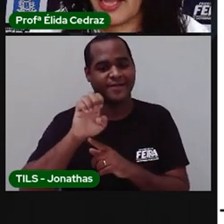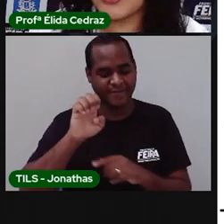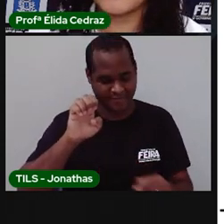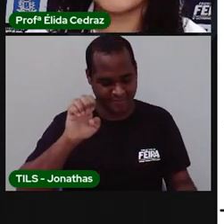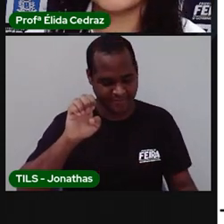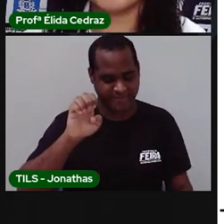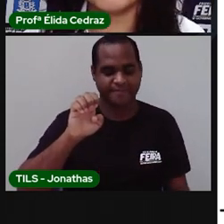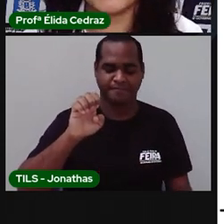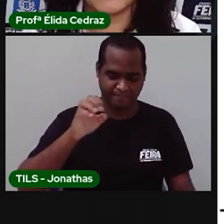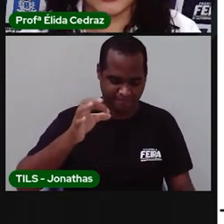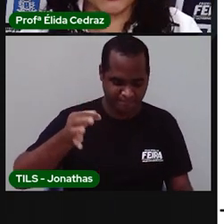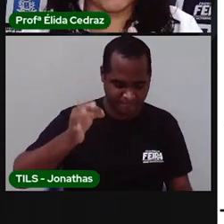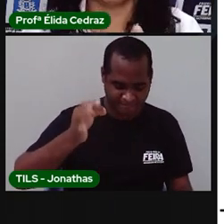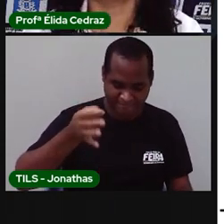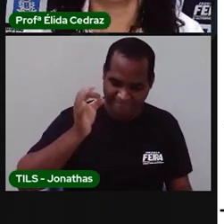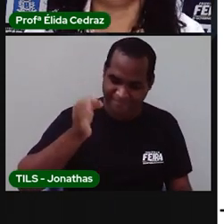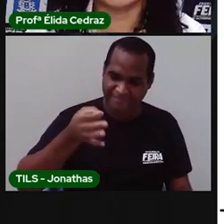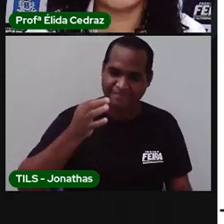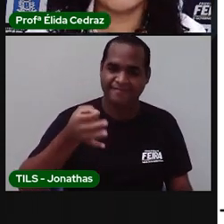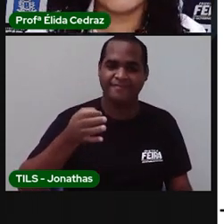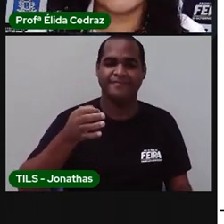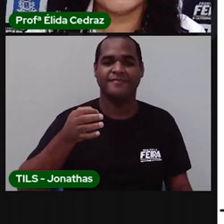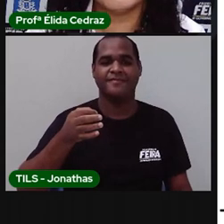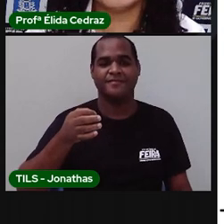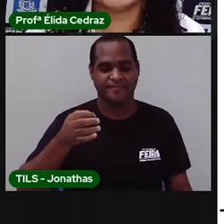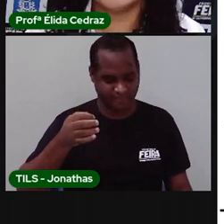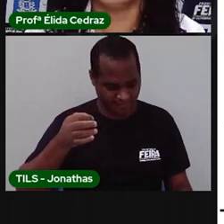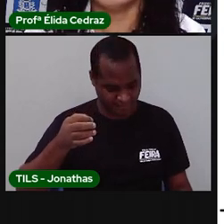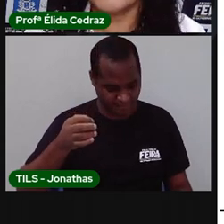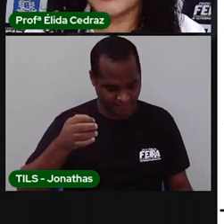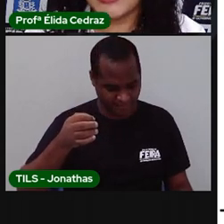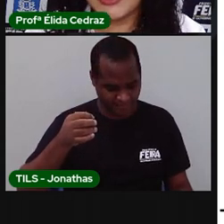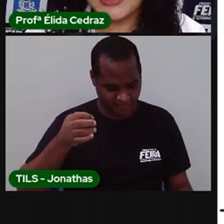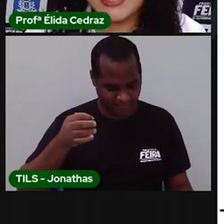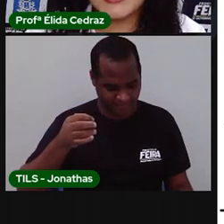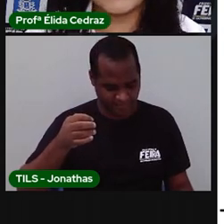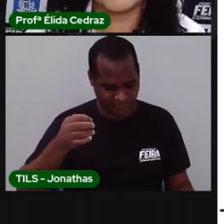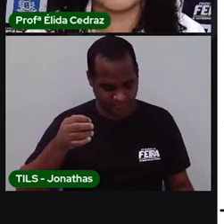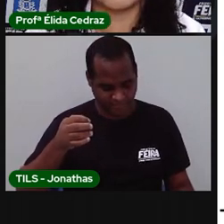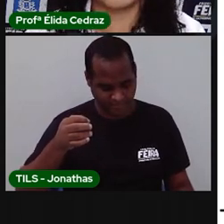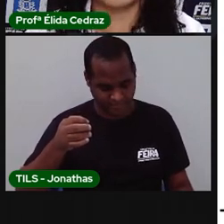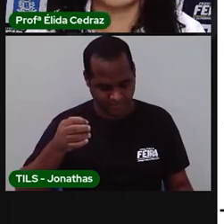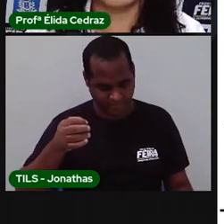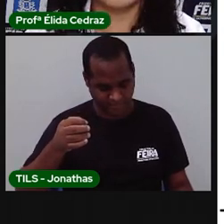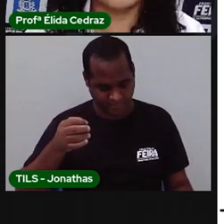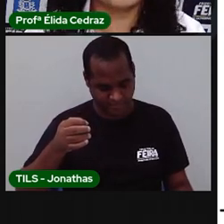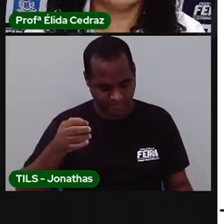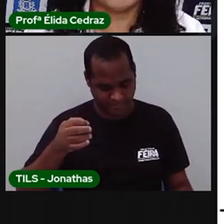Espelho. Isso mesmo. E agora? Ilha.